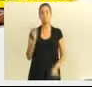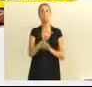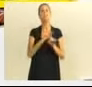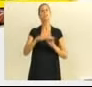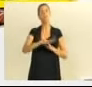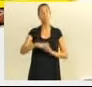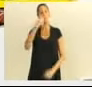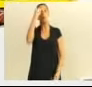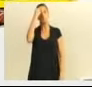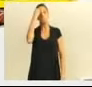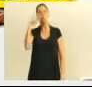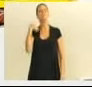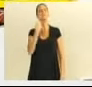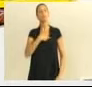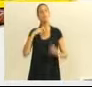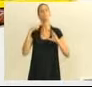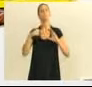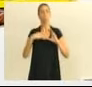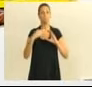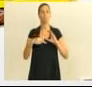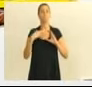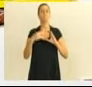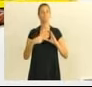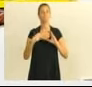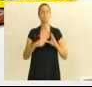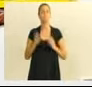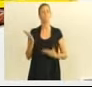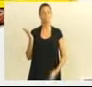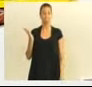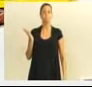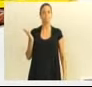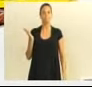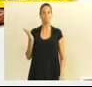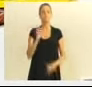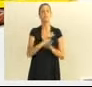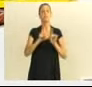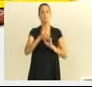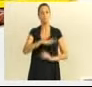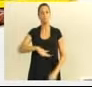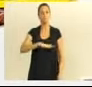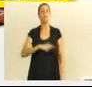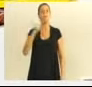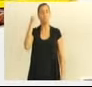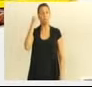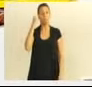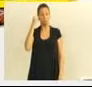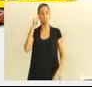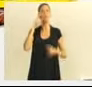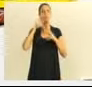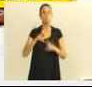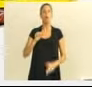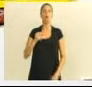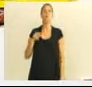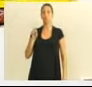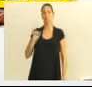da gente. É isso aí que a sociedade pensa da gente. na questão do